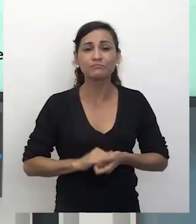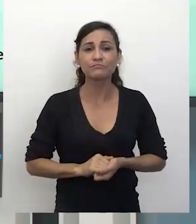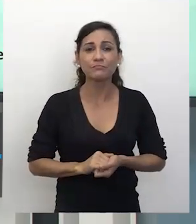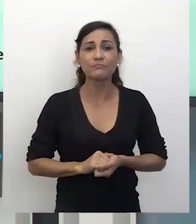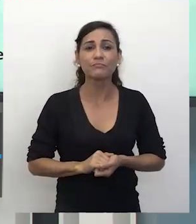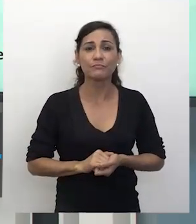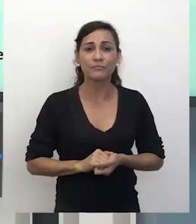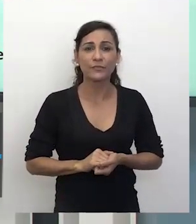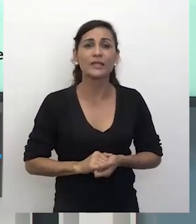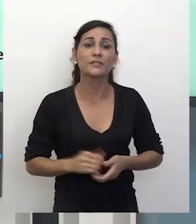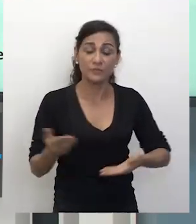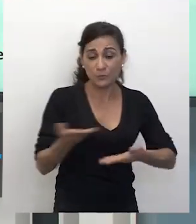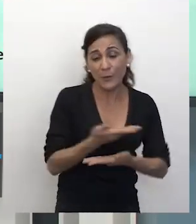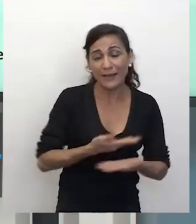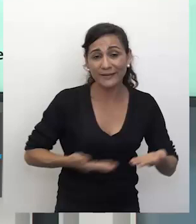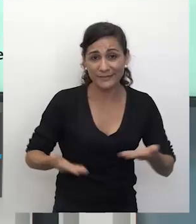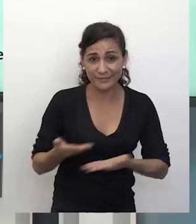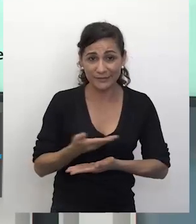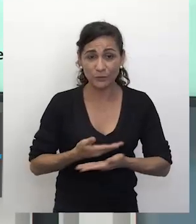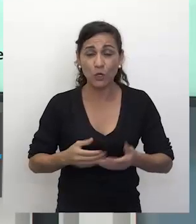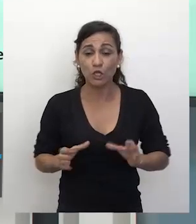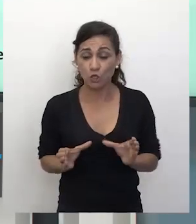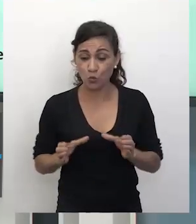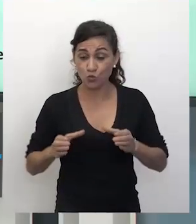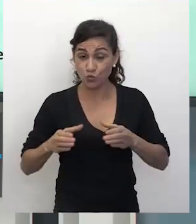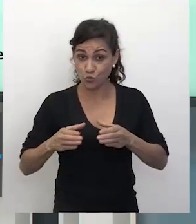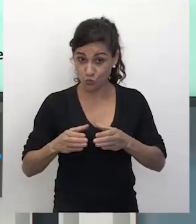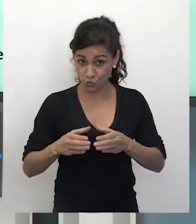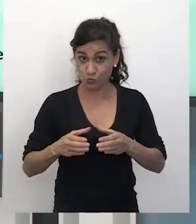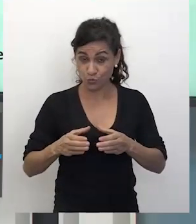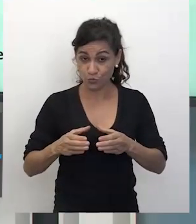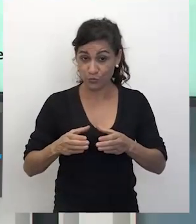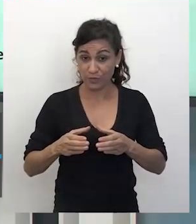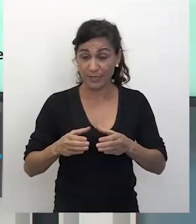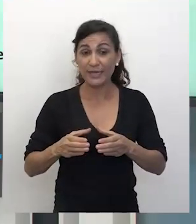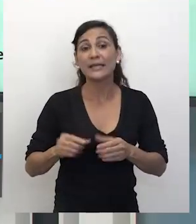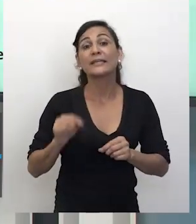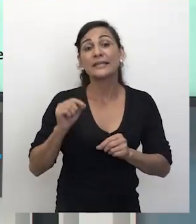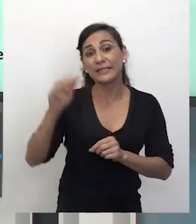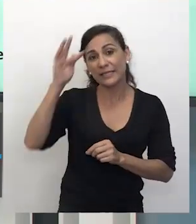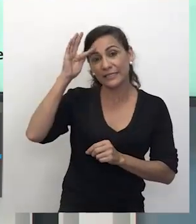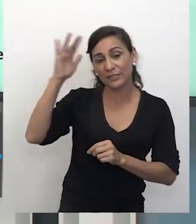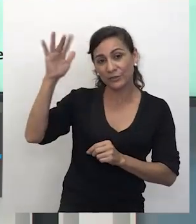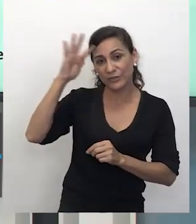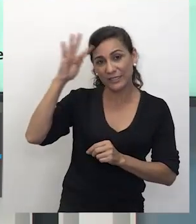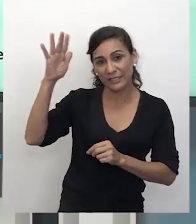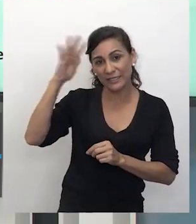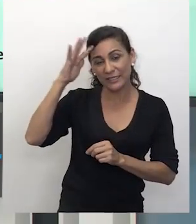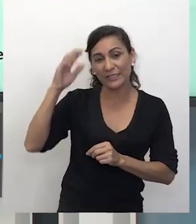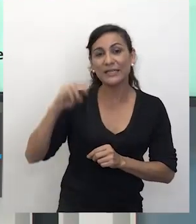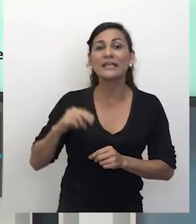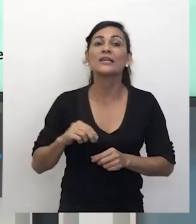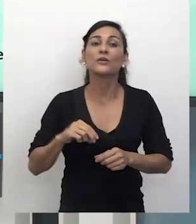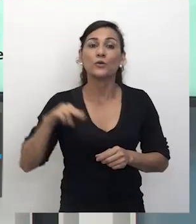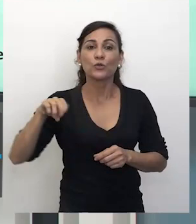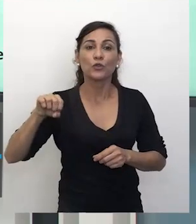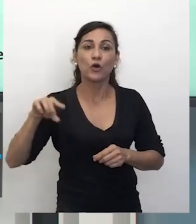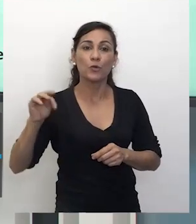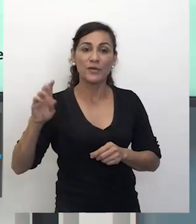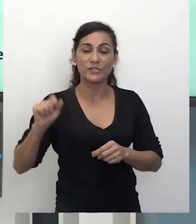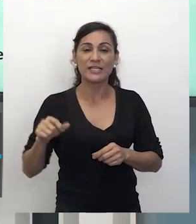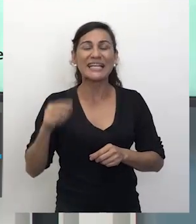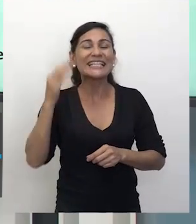podemos fazer uma relação com isso. Então, o grupo estabelecido, como nós vimos na teoria do Norbert Elias, ele